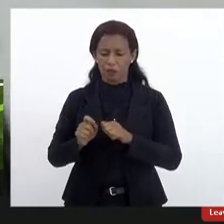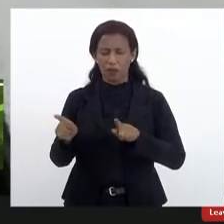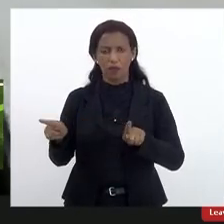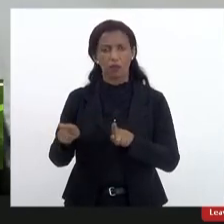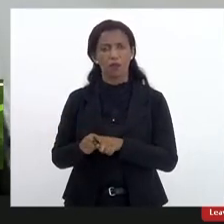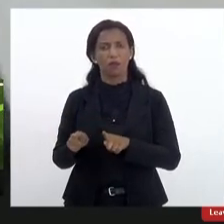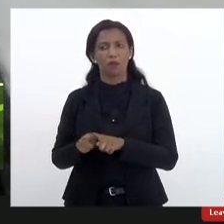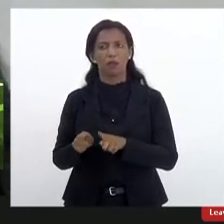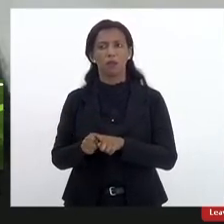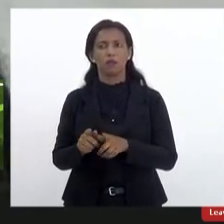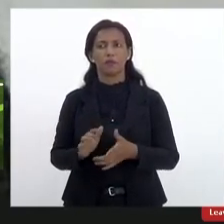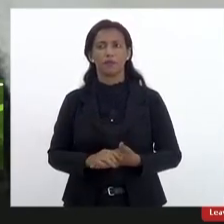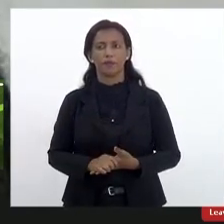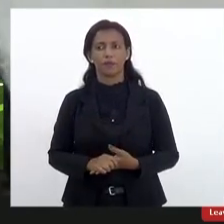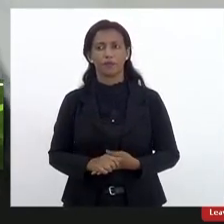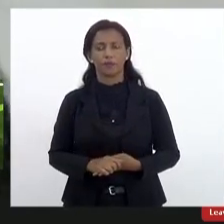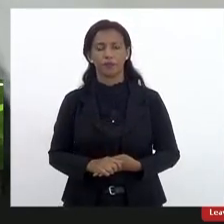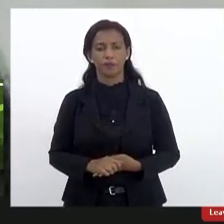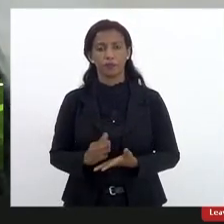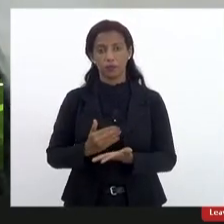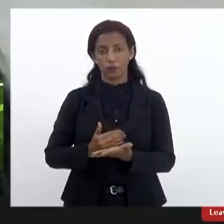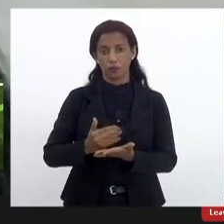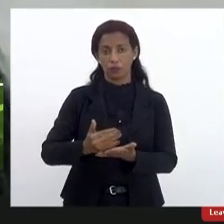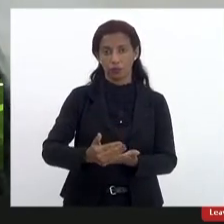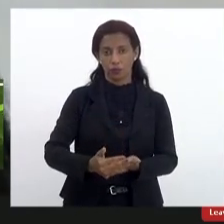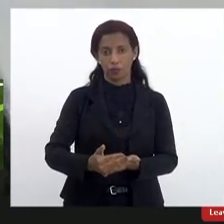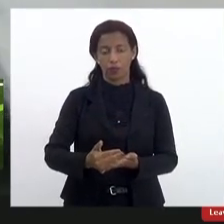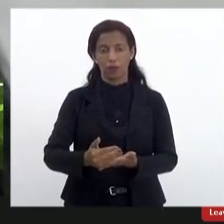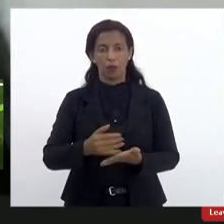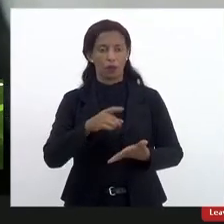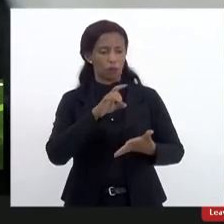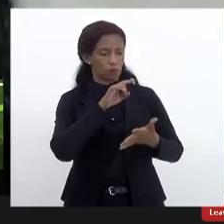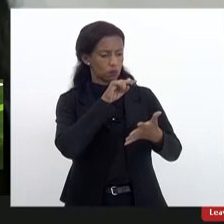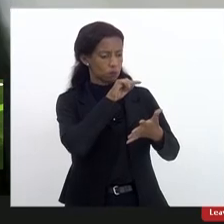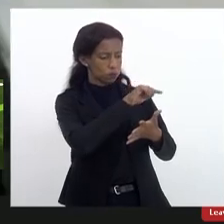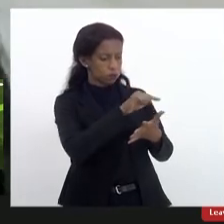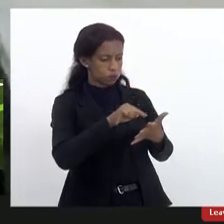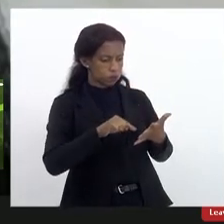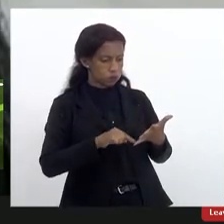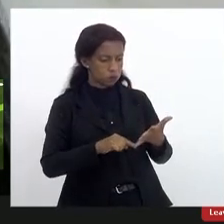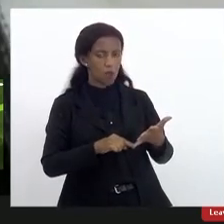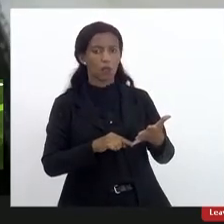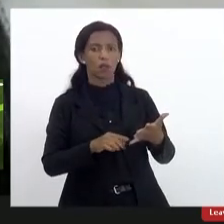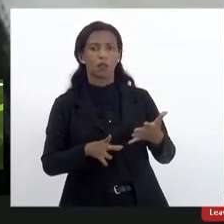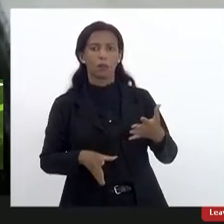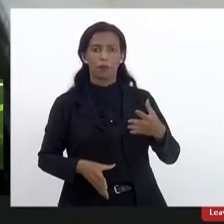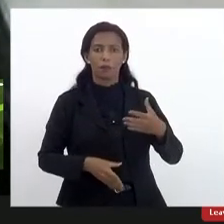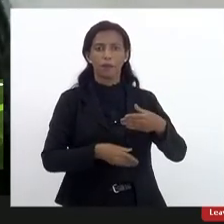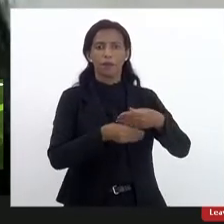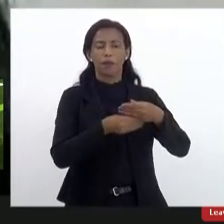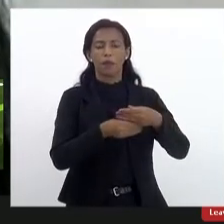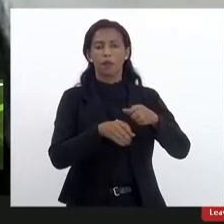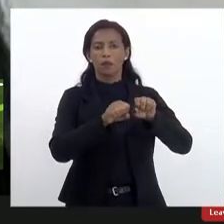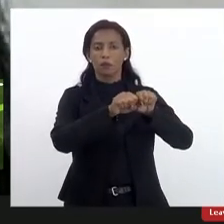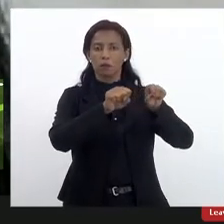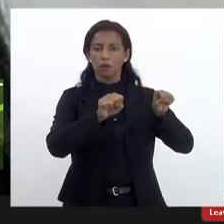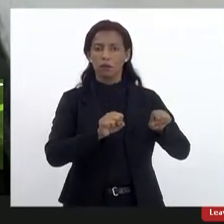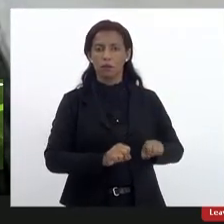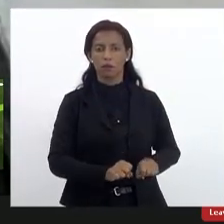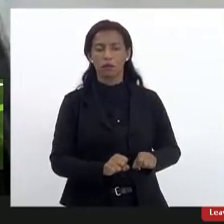o inicial o apontamento inicial para a implementação do sistema